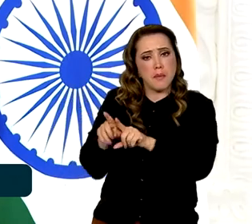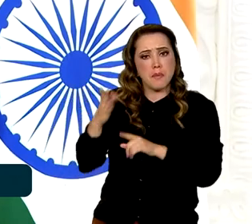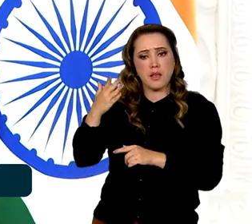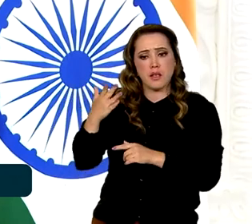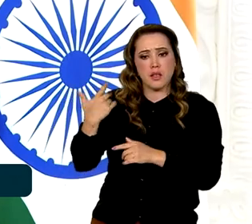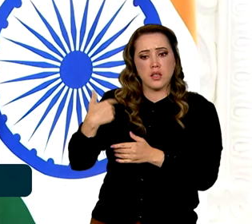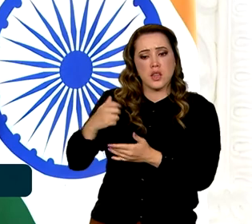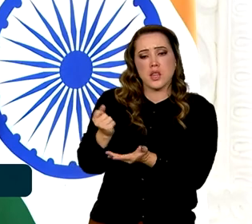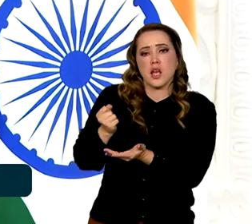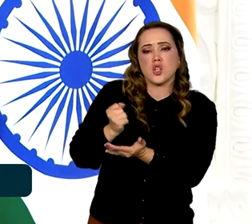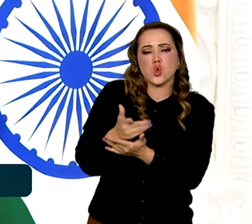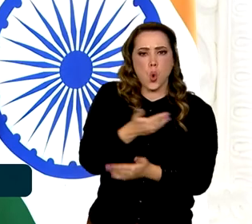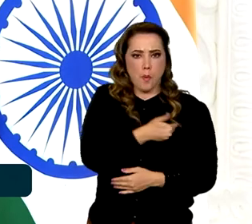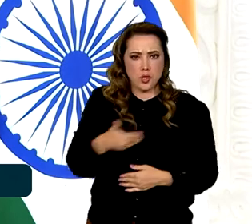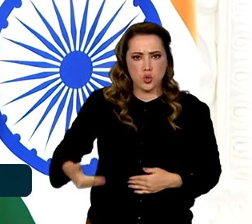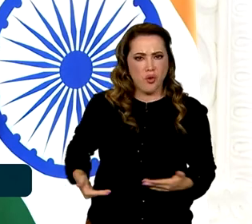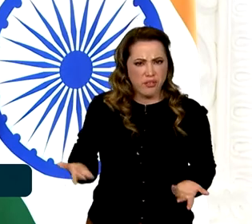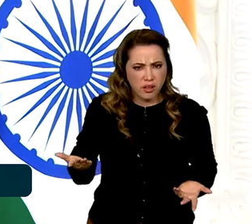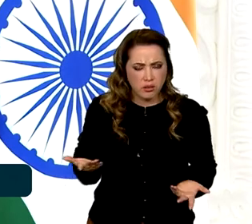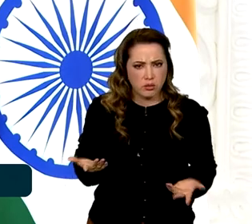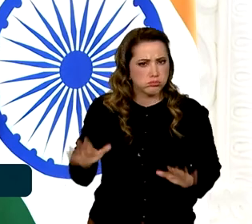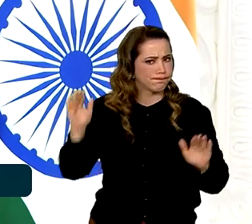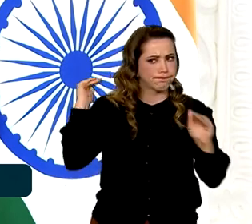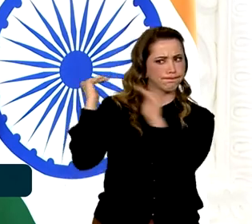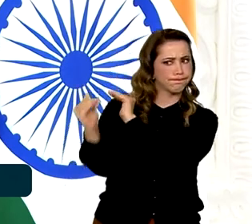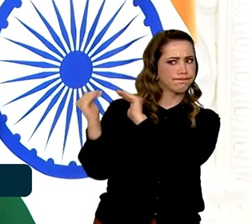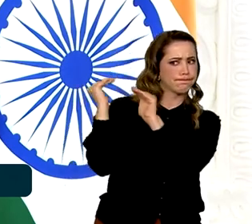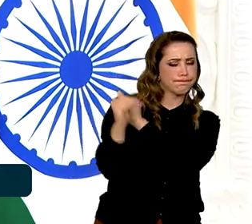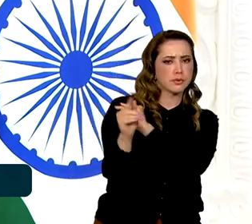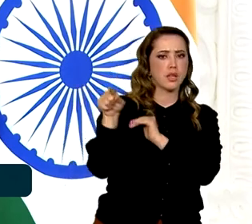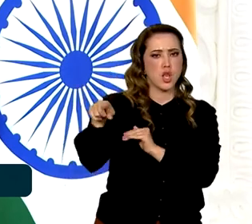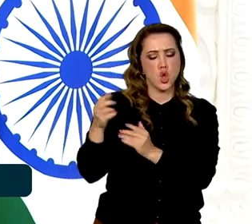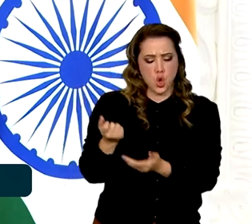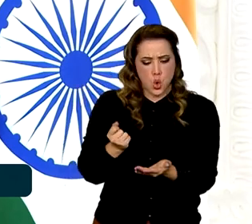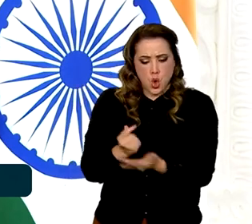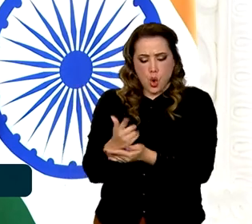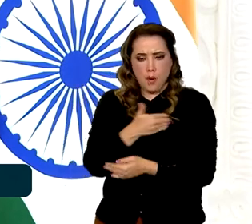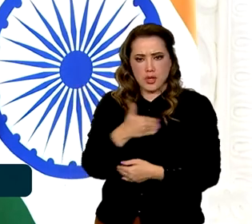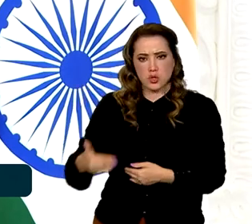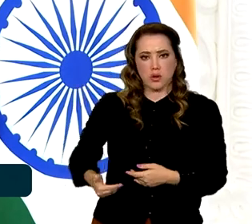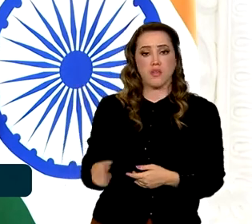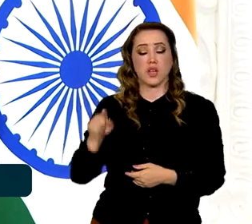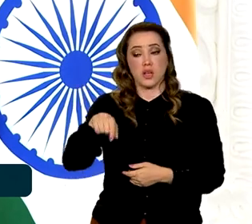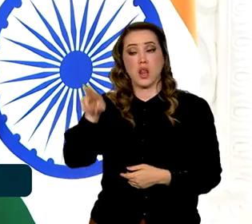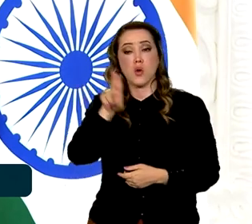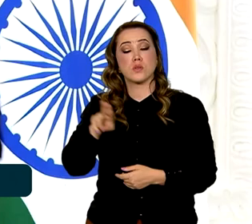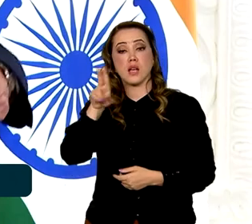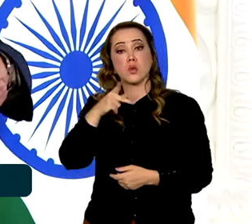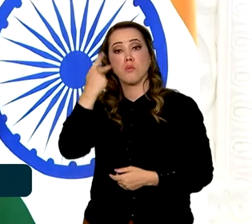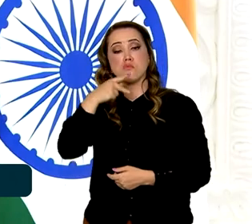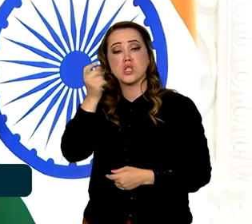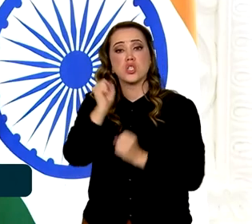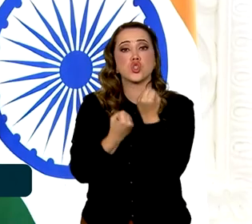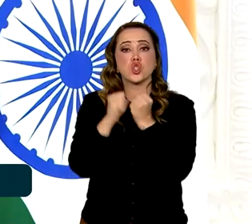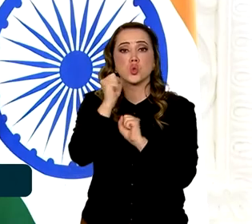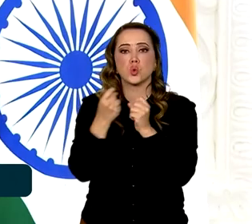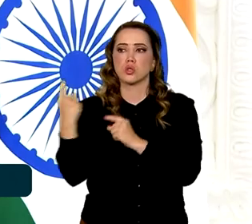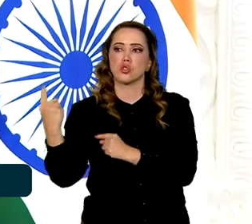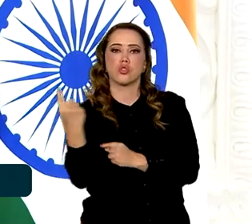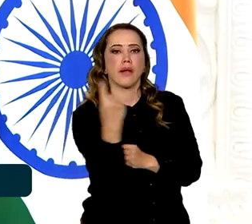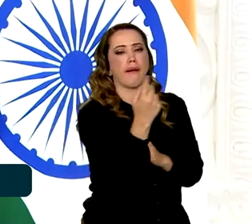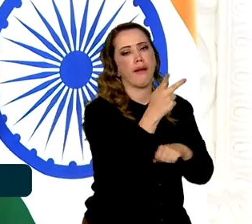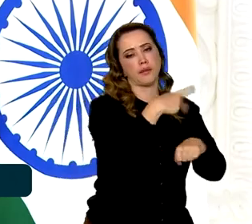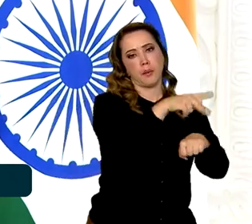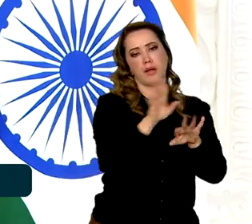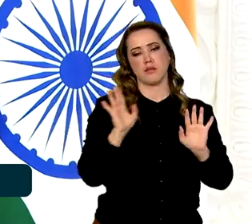compras governamentais. Compras governamentais é um instrumento de política industrial de cada país.